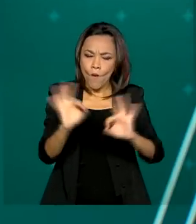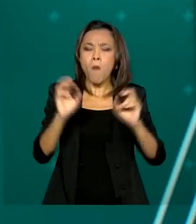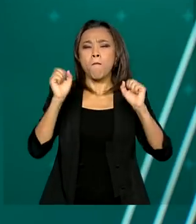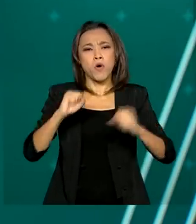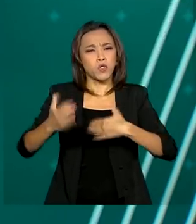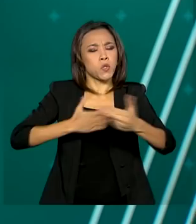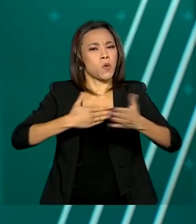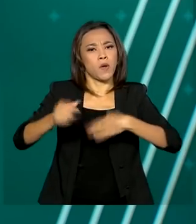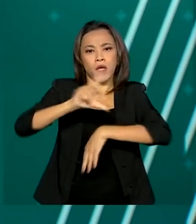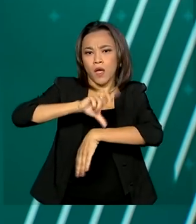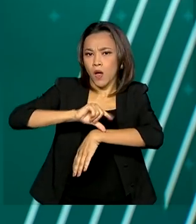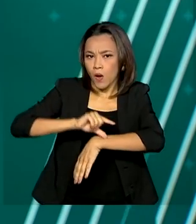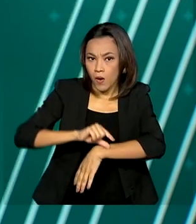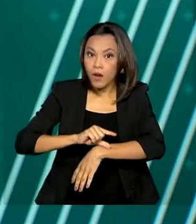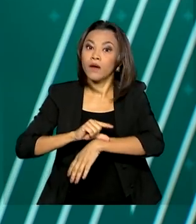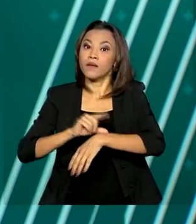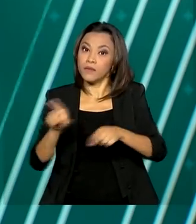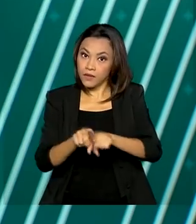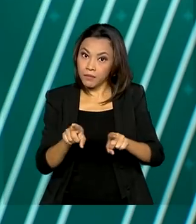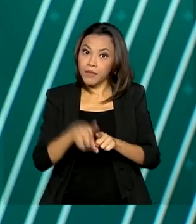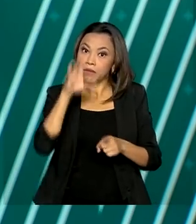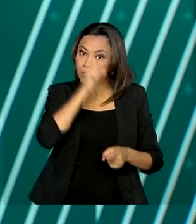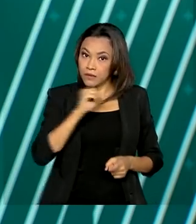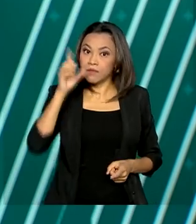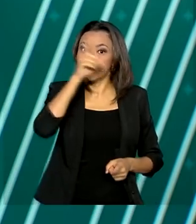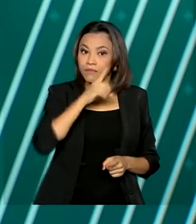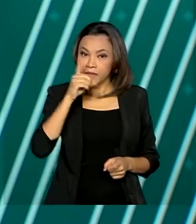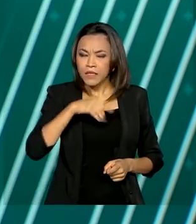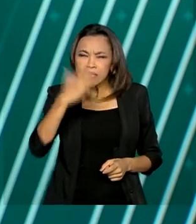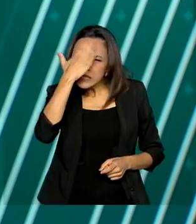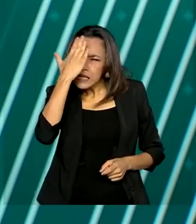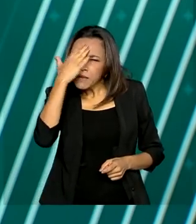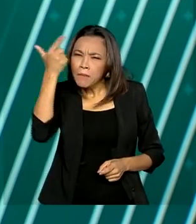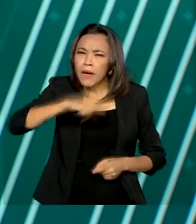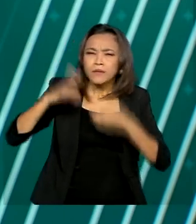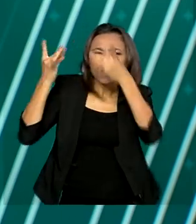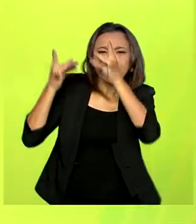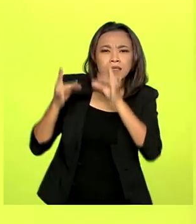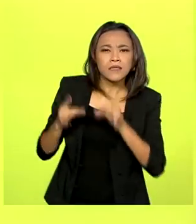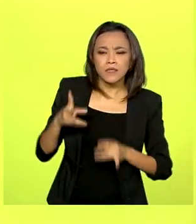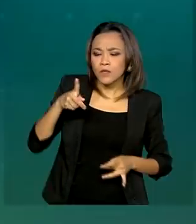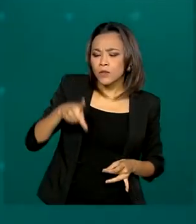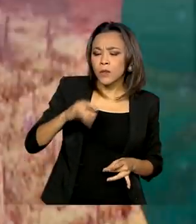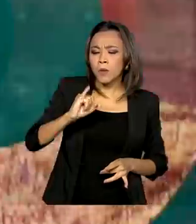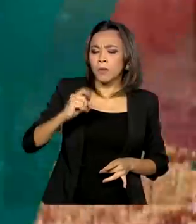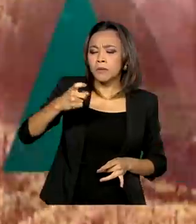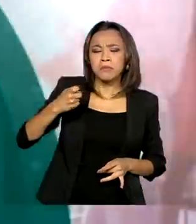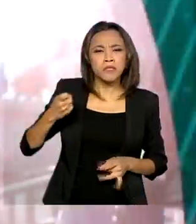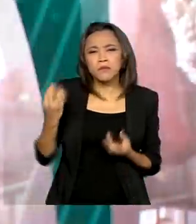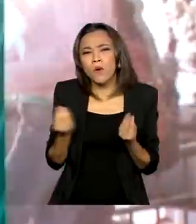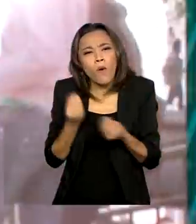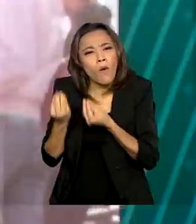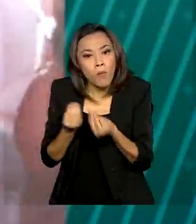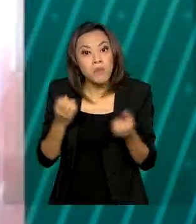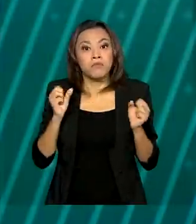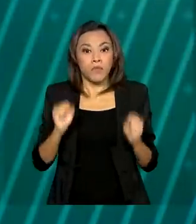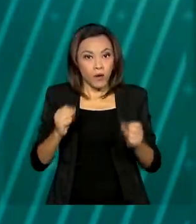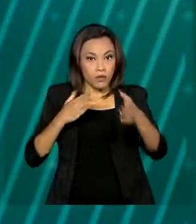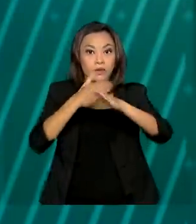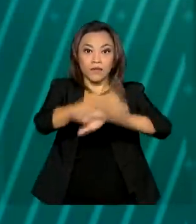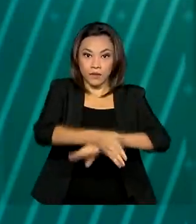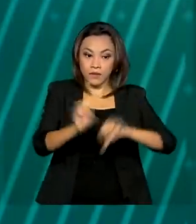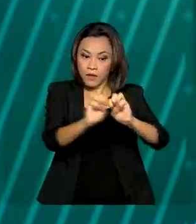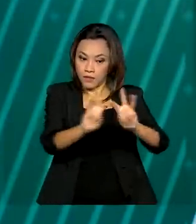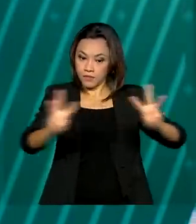em qualquer hora do dia, inclusive nos fins de semana. Para saber mais sobre o PIX e todas as funcionalidades, você pode acessar a